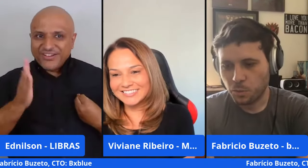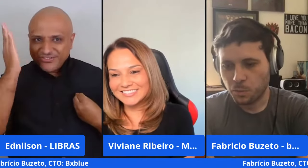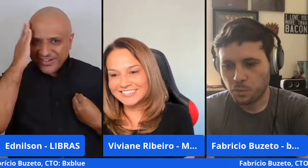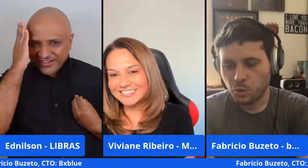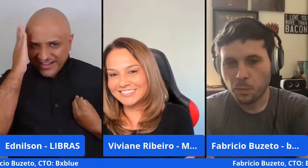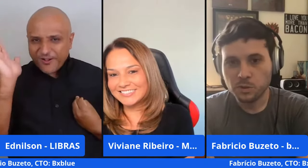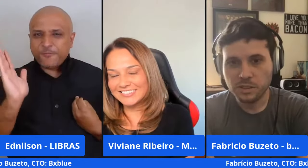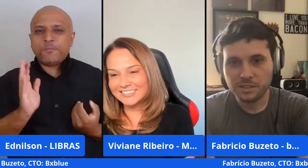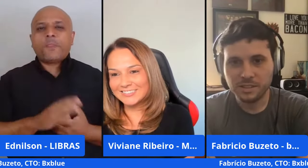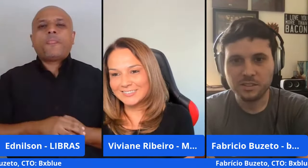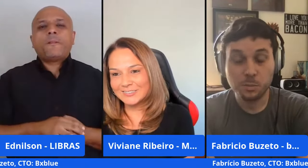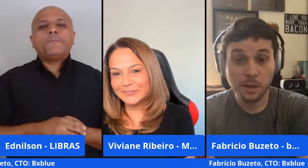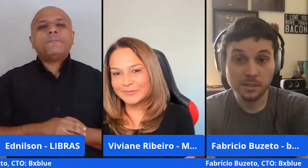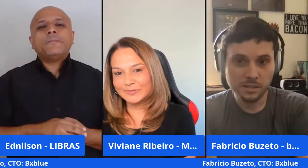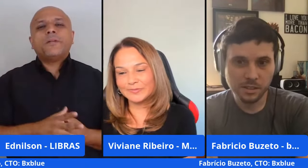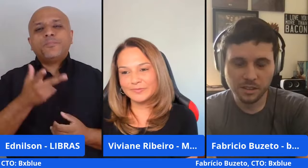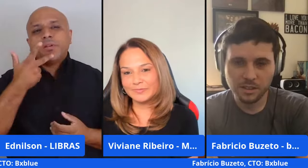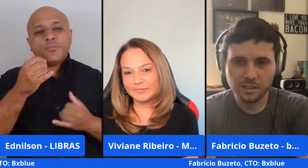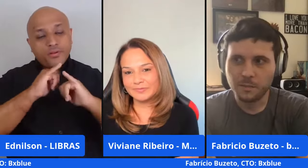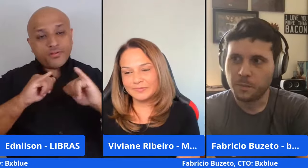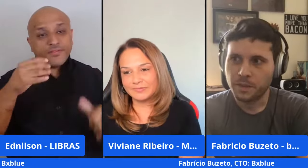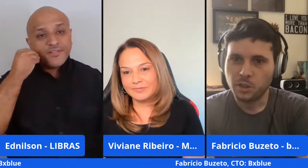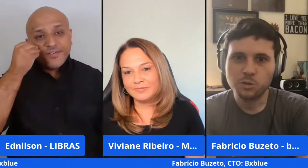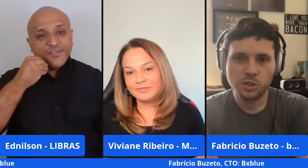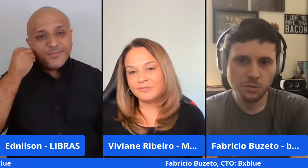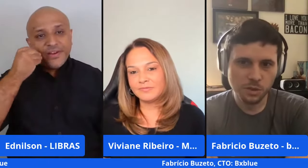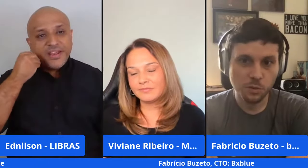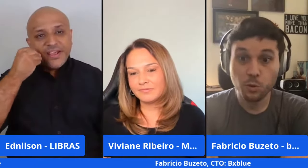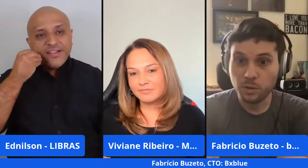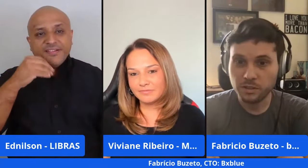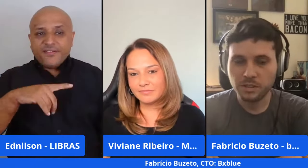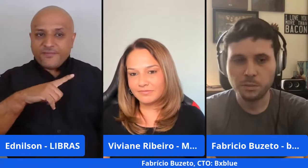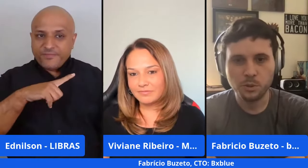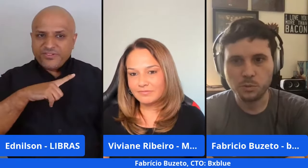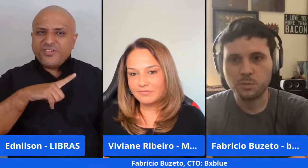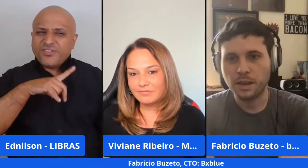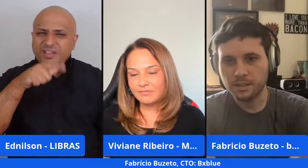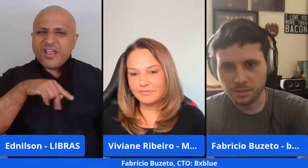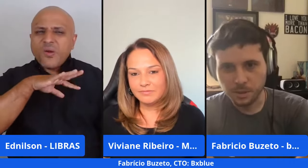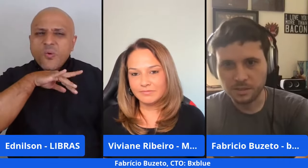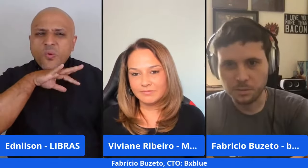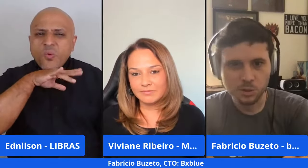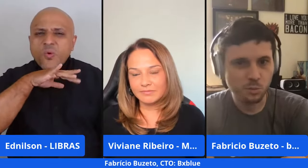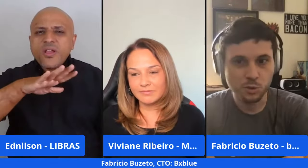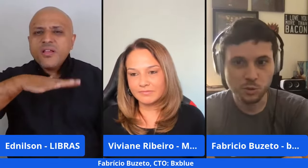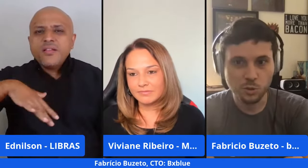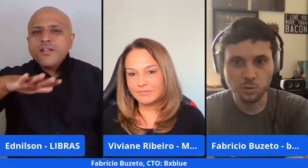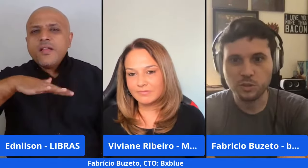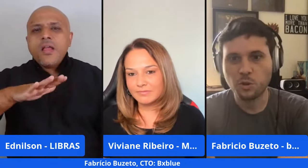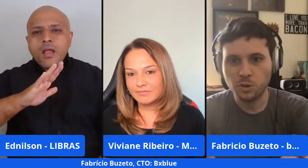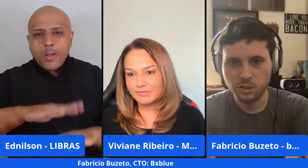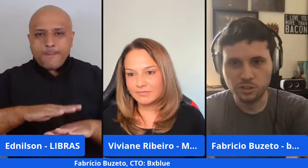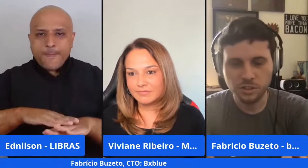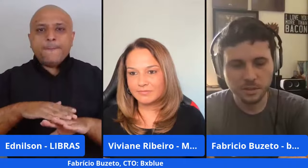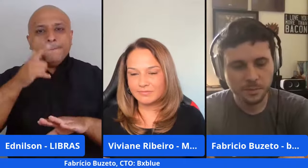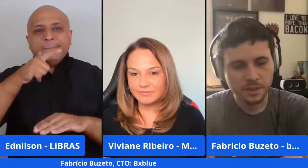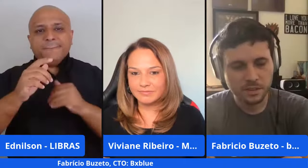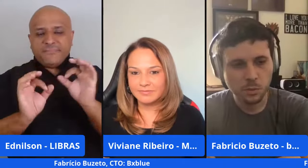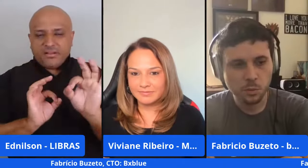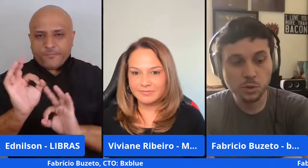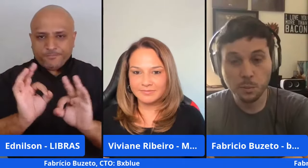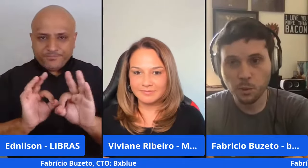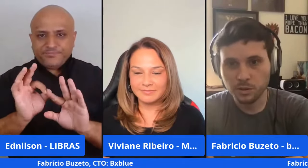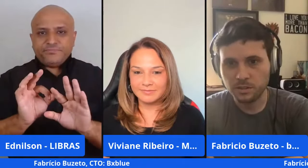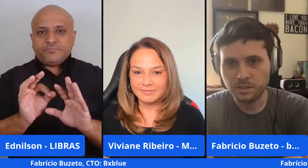Acho que o que eu posso trazer de experiências que eu tive que foram ruins e que, por exemplo, na experiência da Bichu eu consegui corrigir